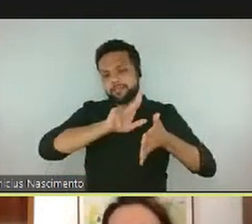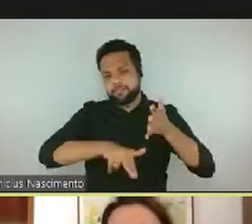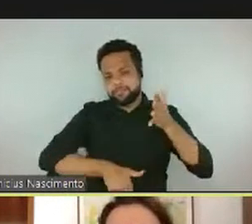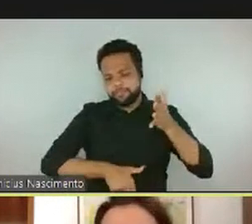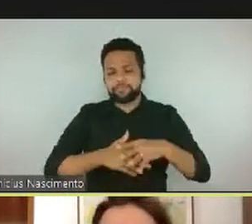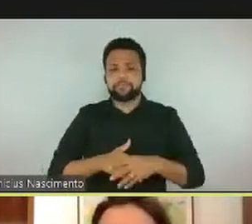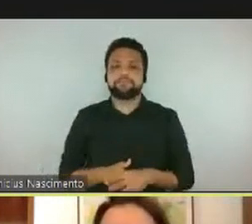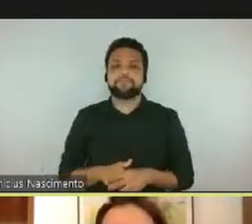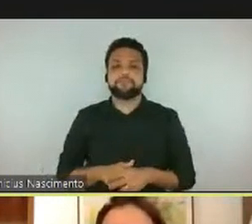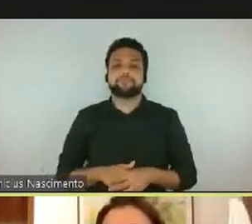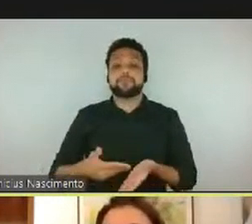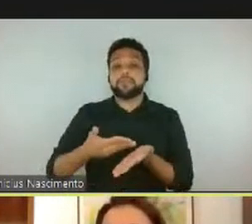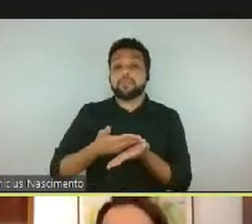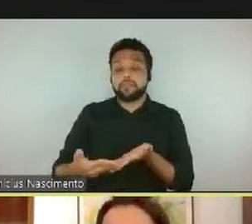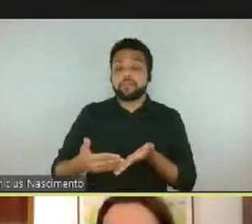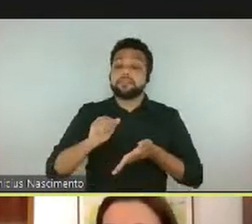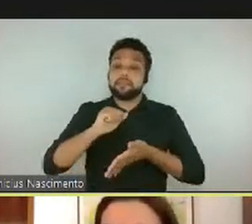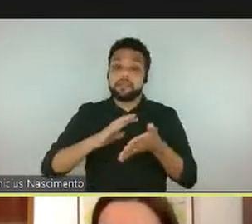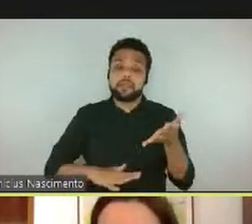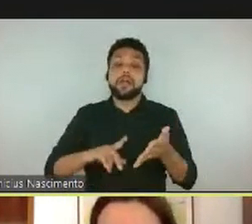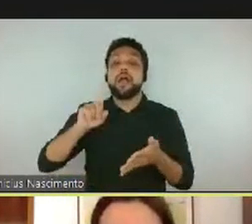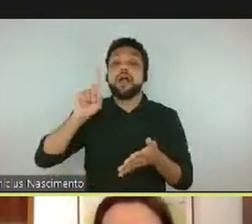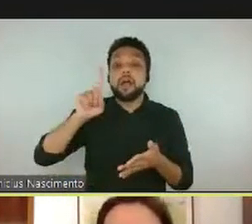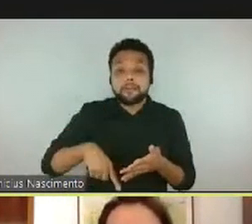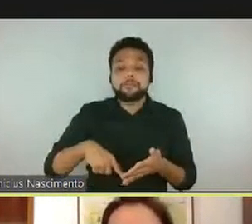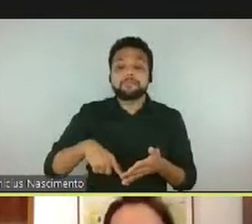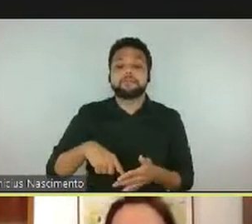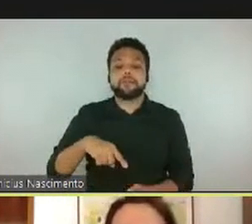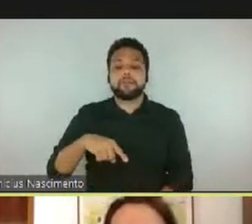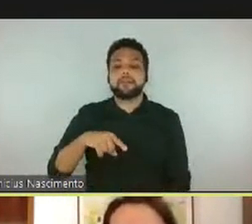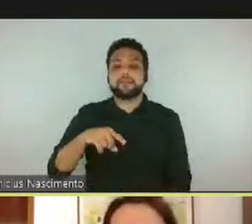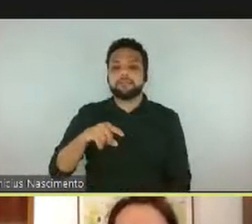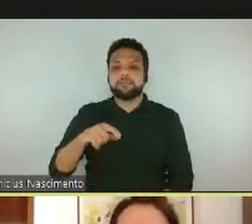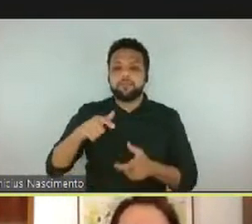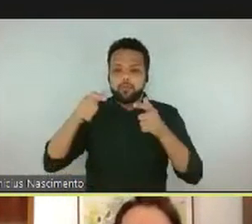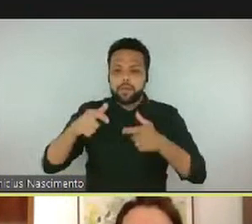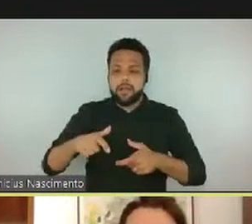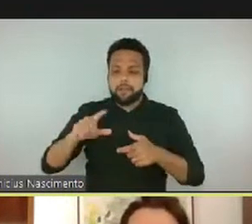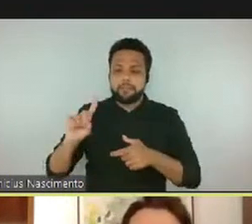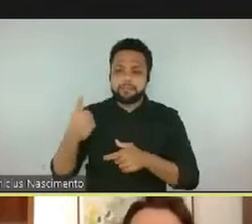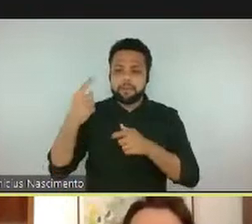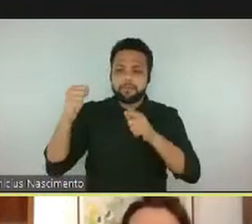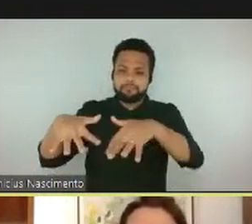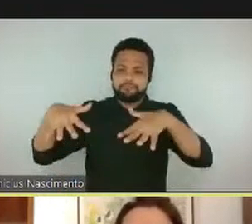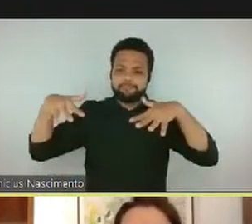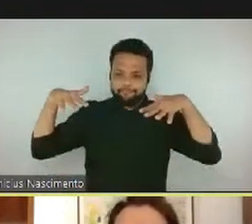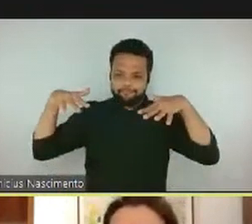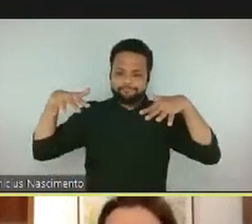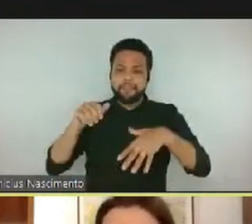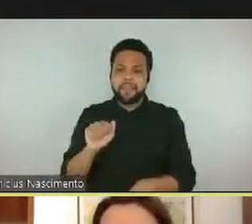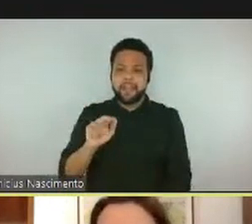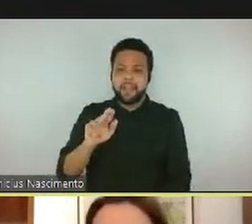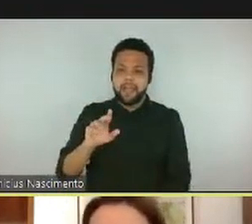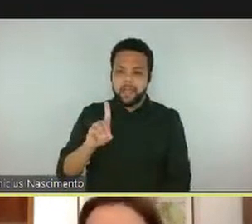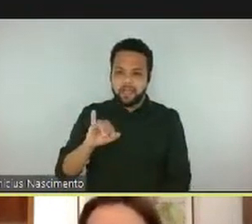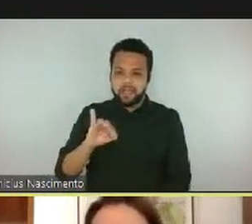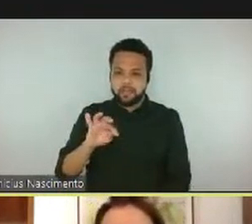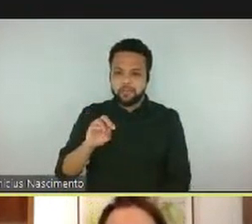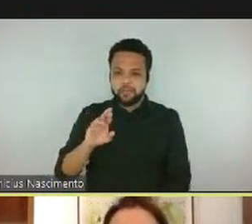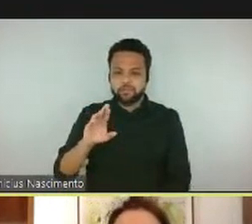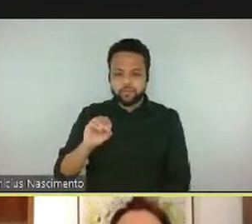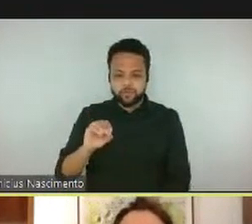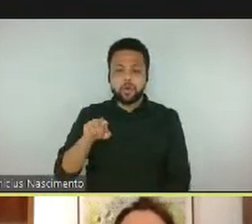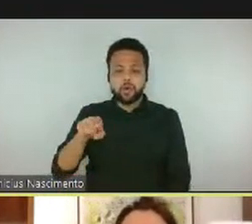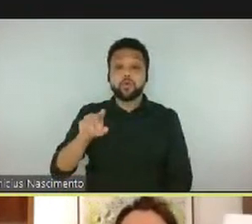O início das atividades, então, é nascer auditório, e, como o curso acontece nos meses de janeiro e julho,